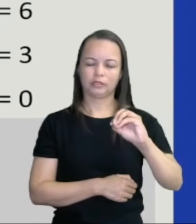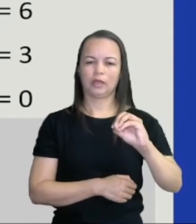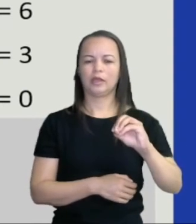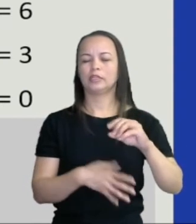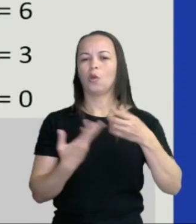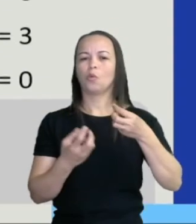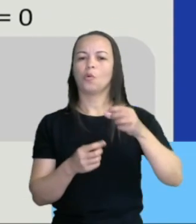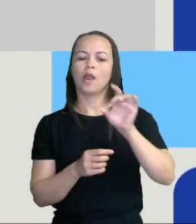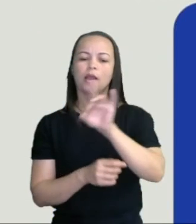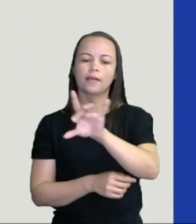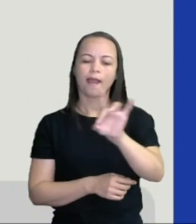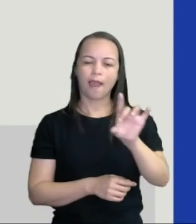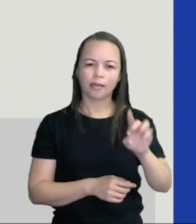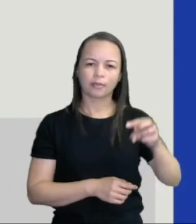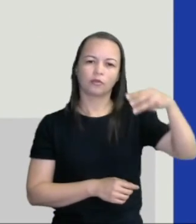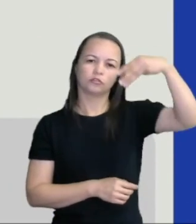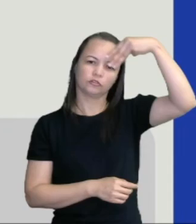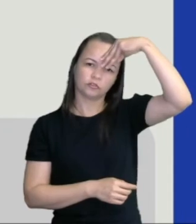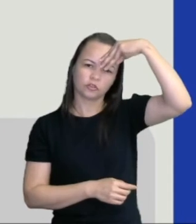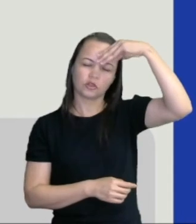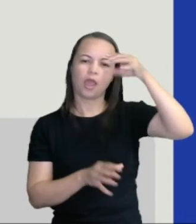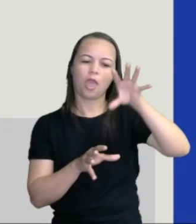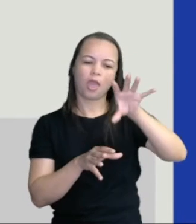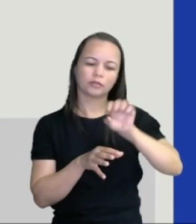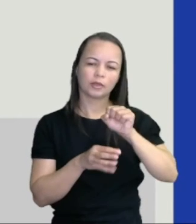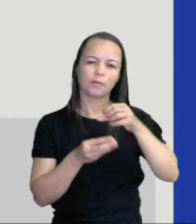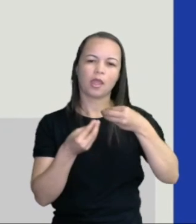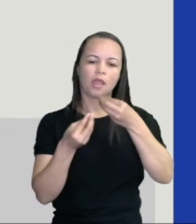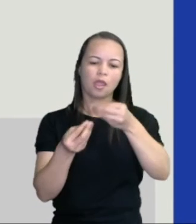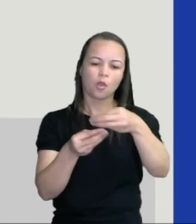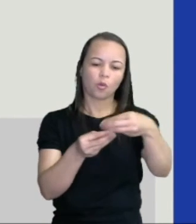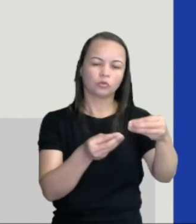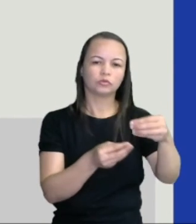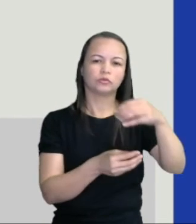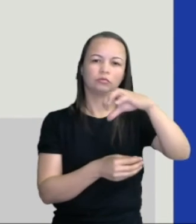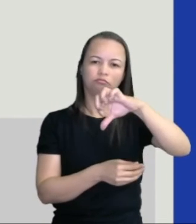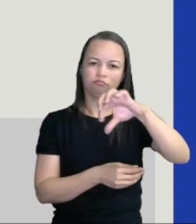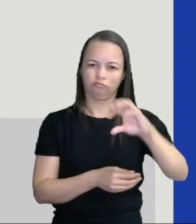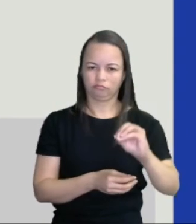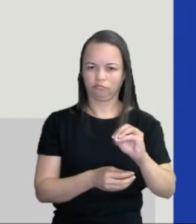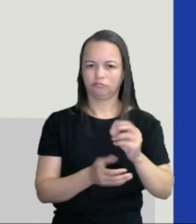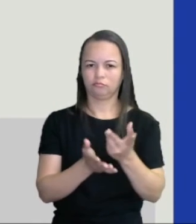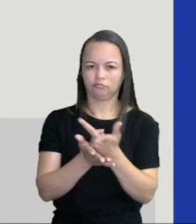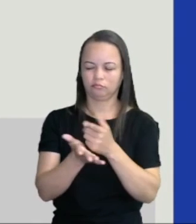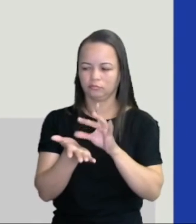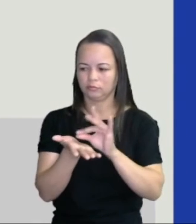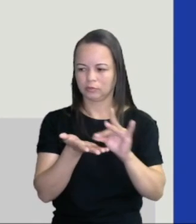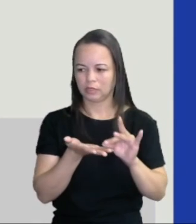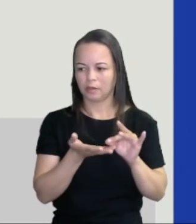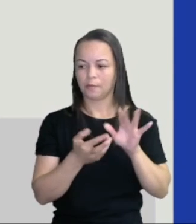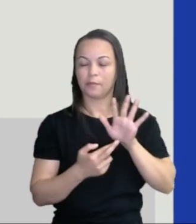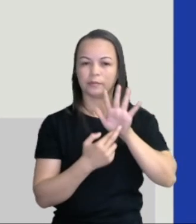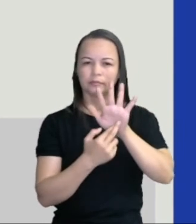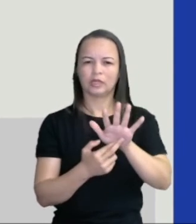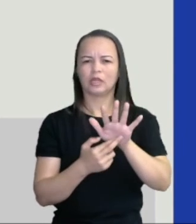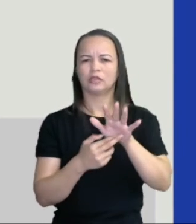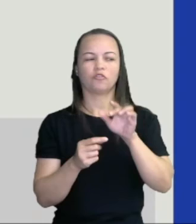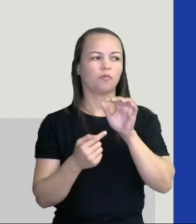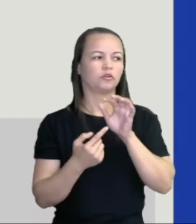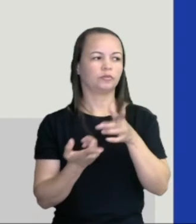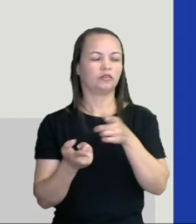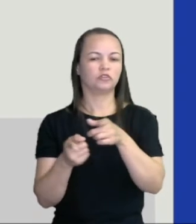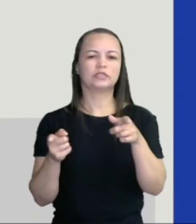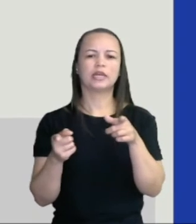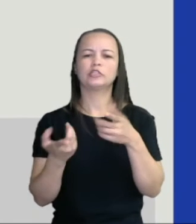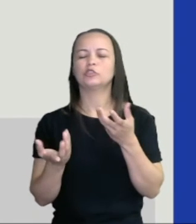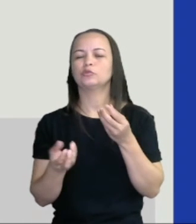cada filhado recebeu 90 figurinhas. Para você entender melhor e fazer de uma forma mais prática, eu vou trazer aqui um bizuzinho bem legal.